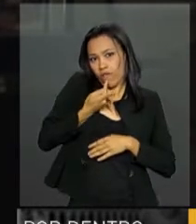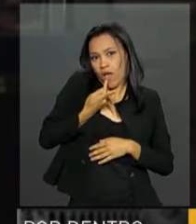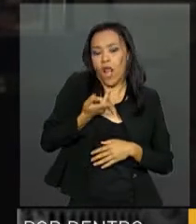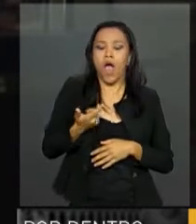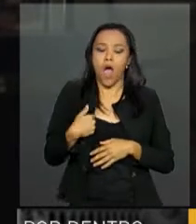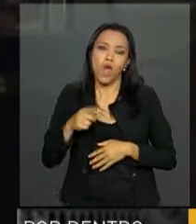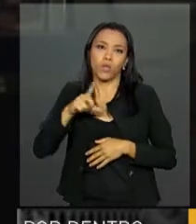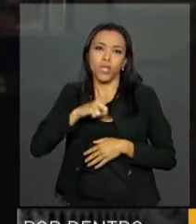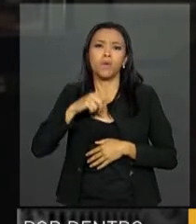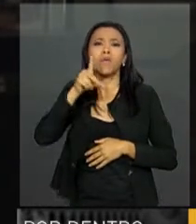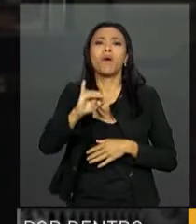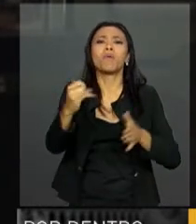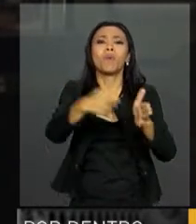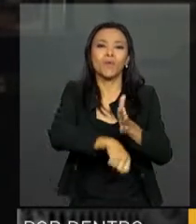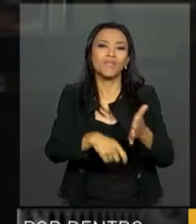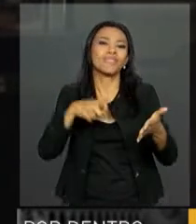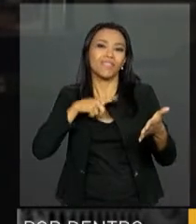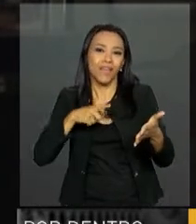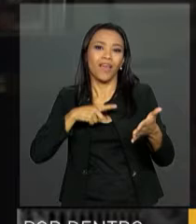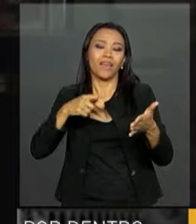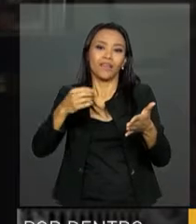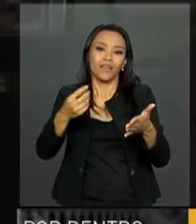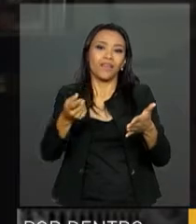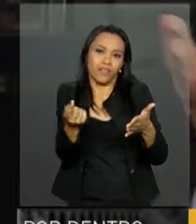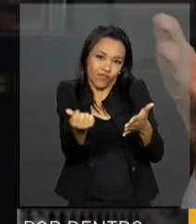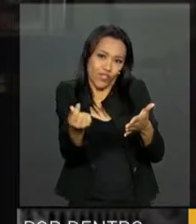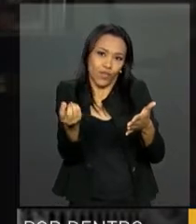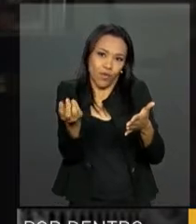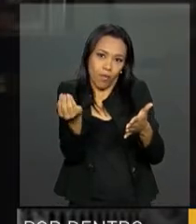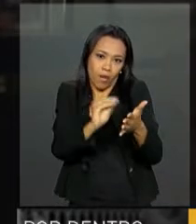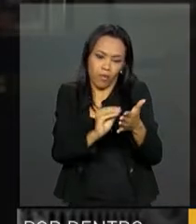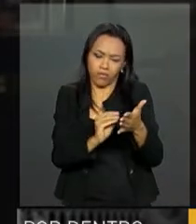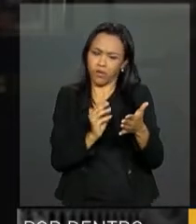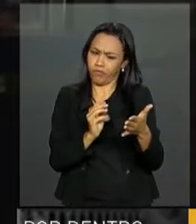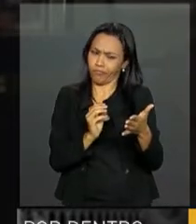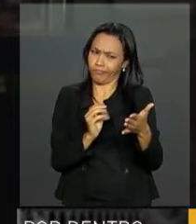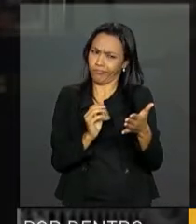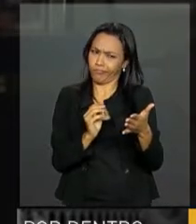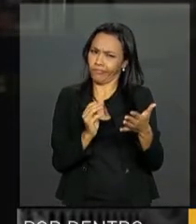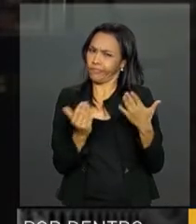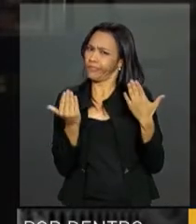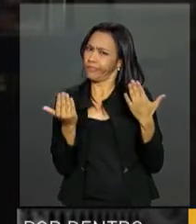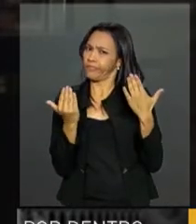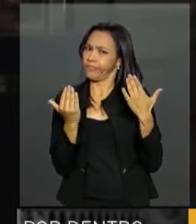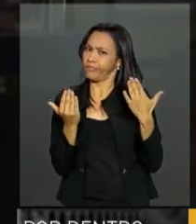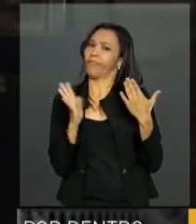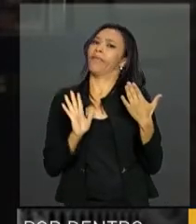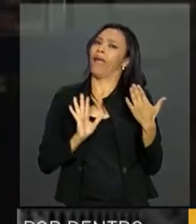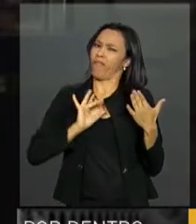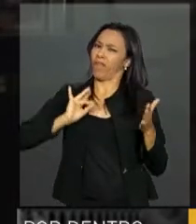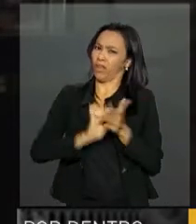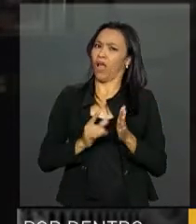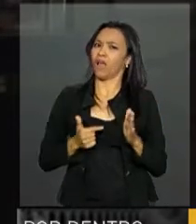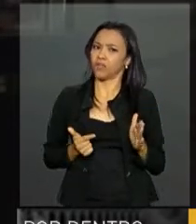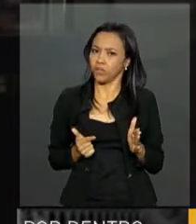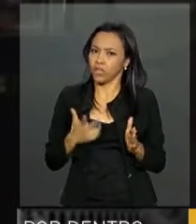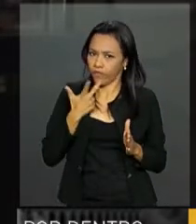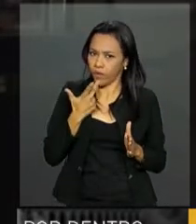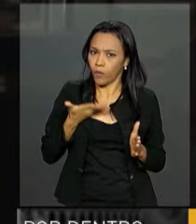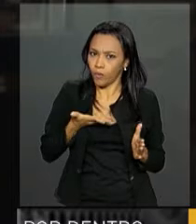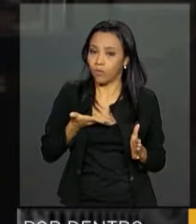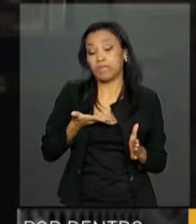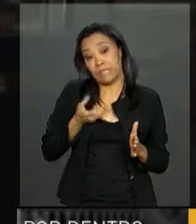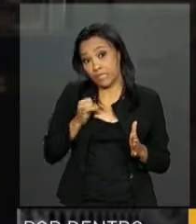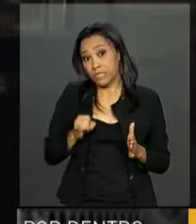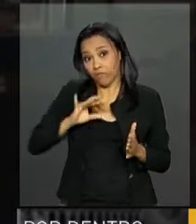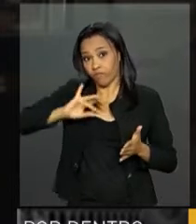Como é no imposto de renda, a pessoa diz que teve aquela renda. Então, depois tem que fazer um peito fino, tem que ver se aquilo realmente é verdade. E se